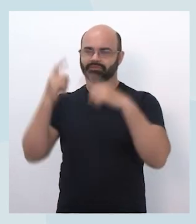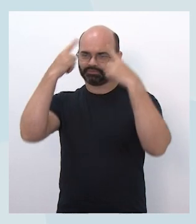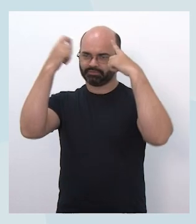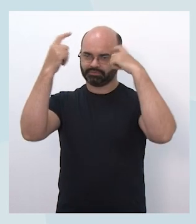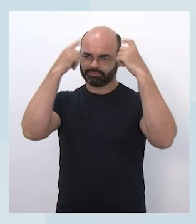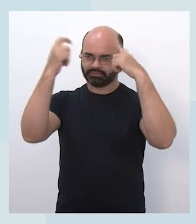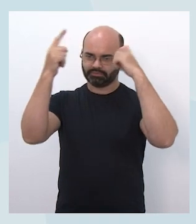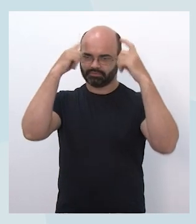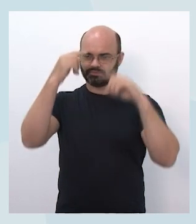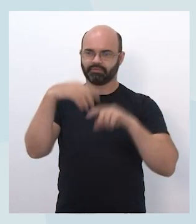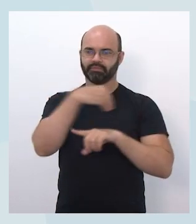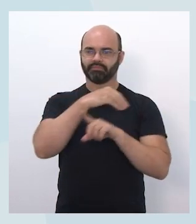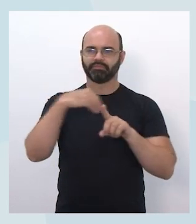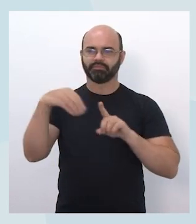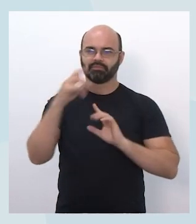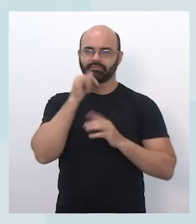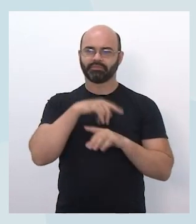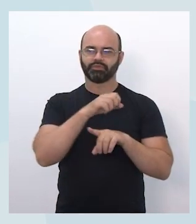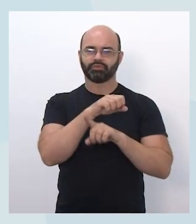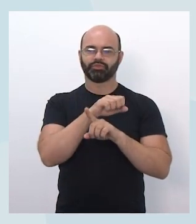mediação e intervenção sociocultural,